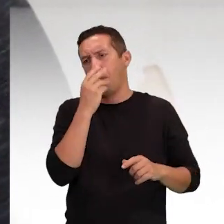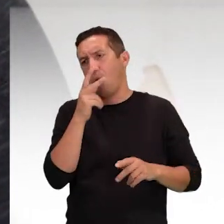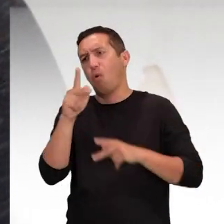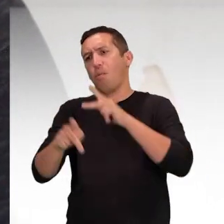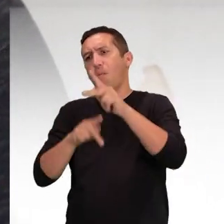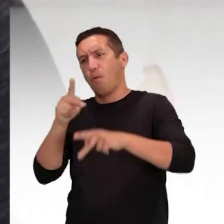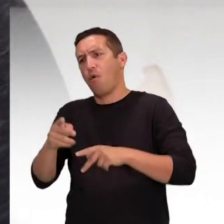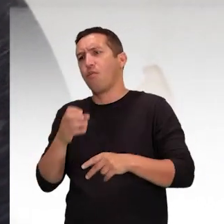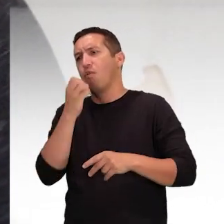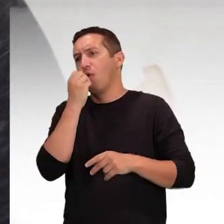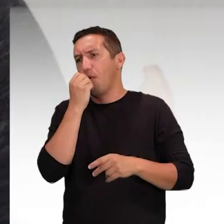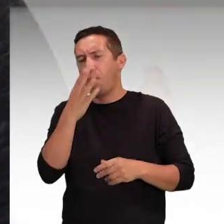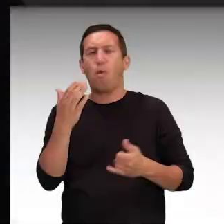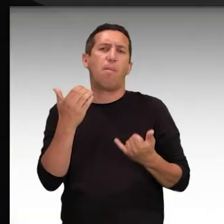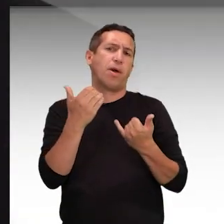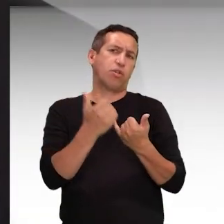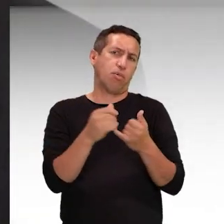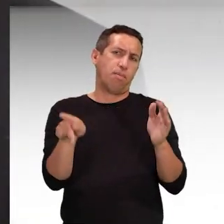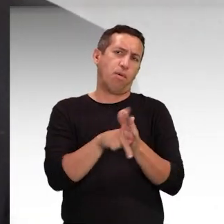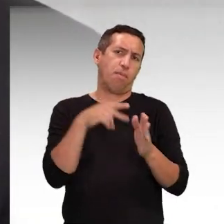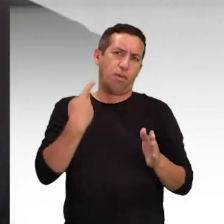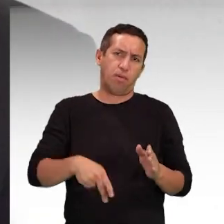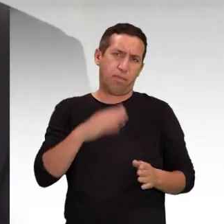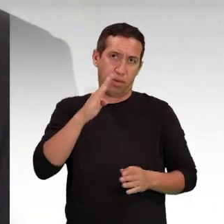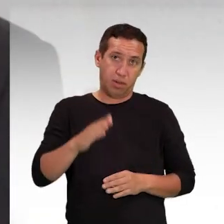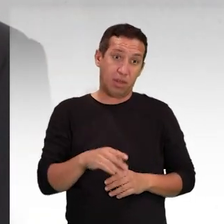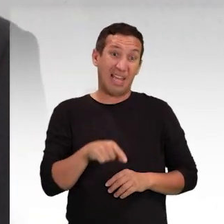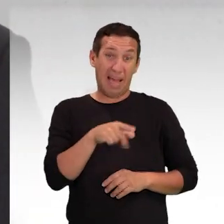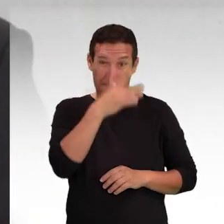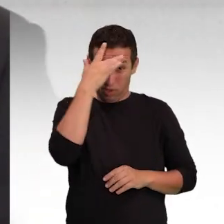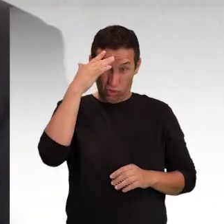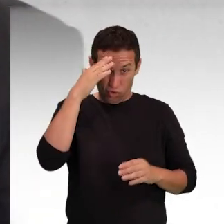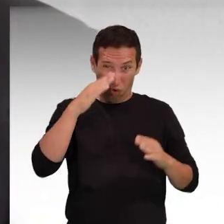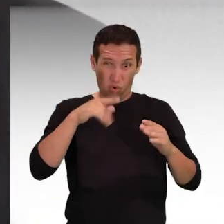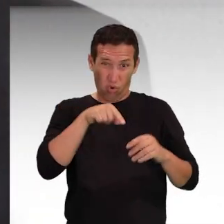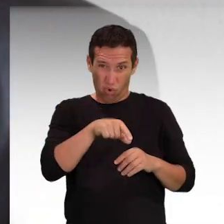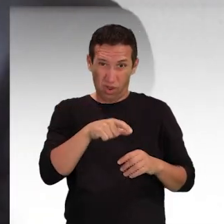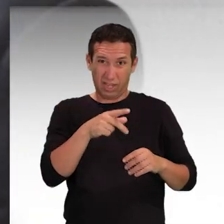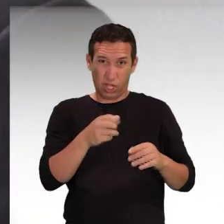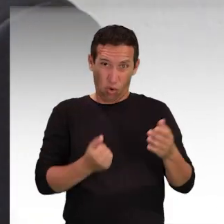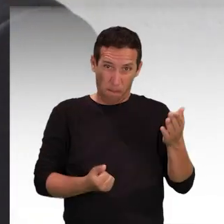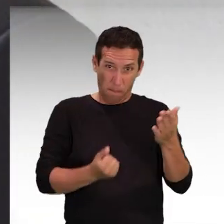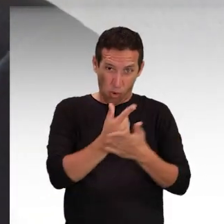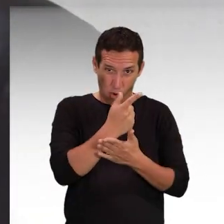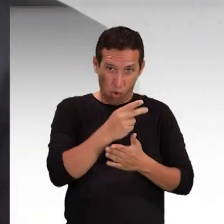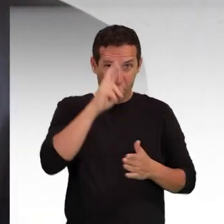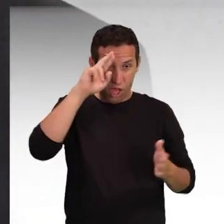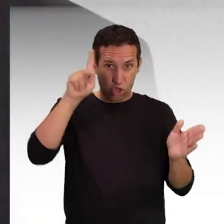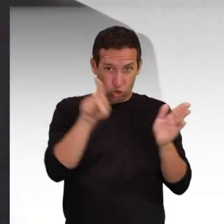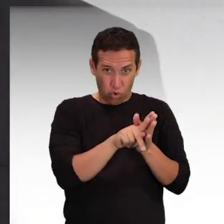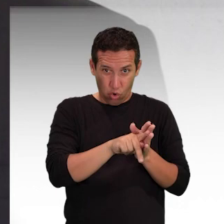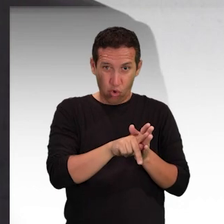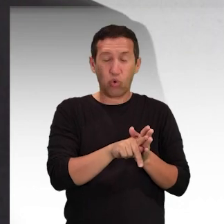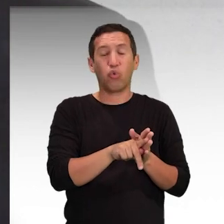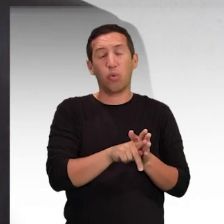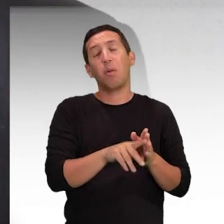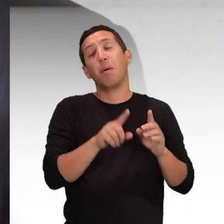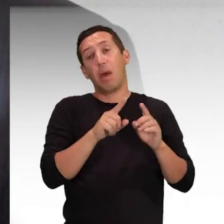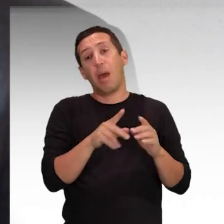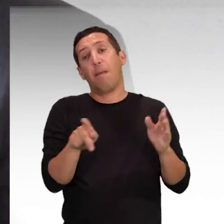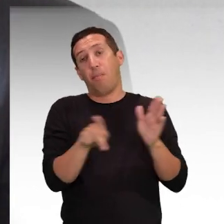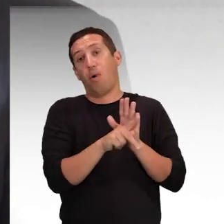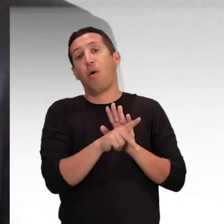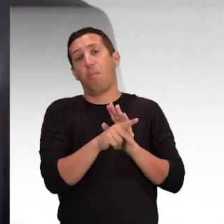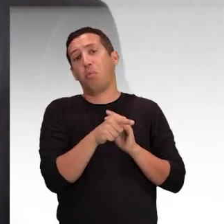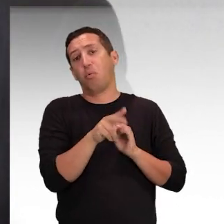município e ganha o patrimônio cultural brasileiro. O novo proprietário entende que ele não é dono disso. Ele entende que ele está com esse imóvel, ele tem consciência de que